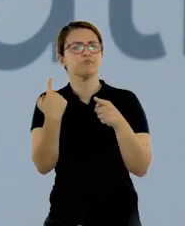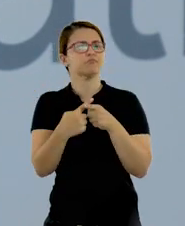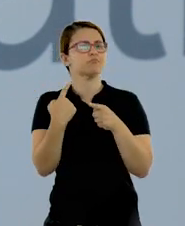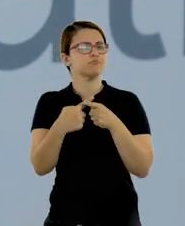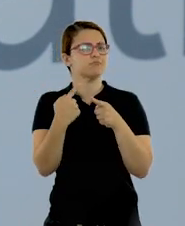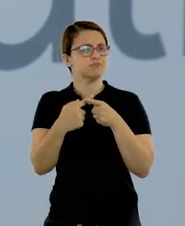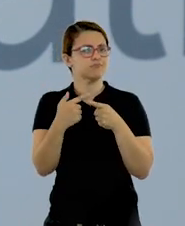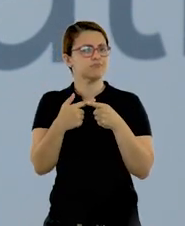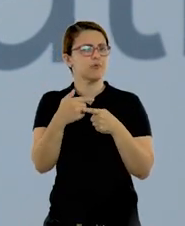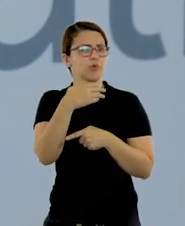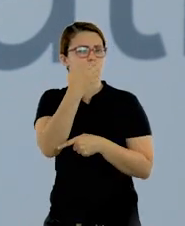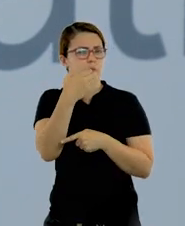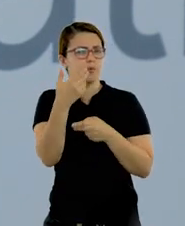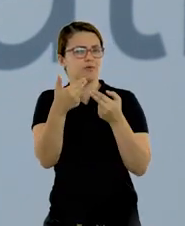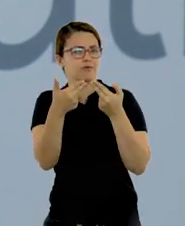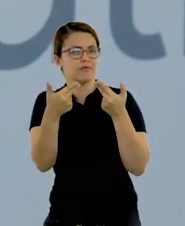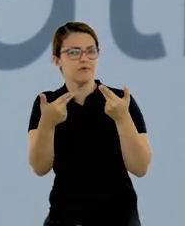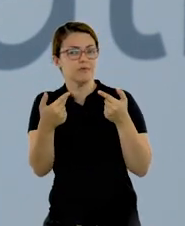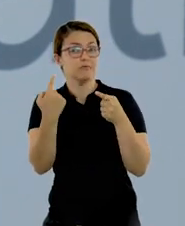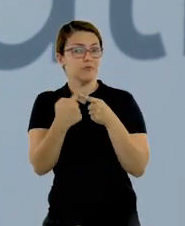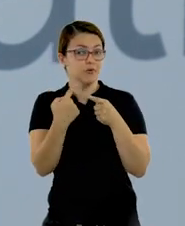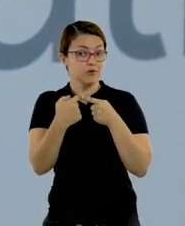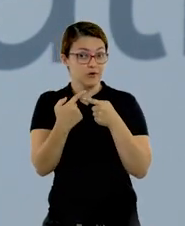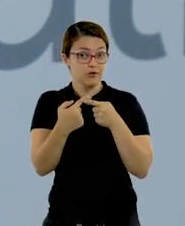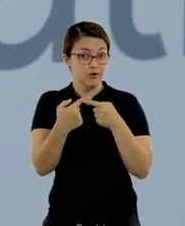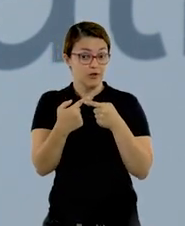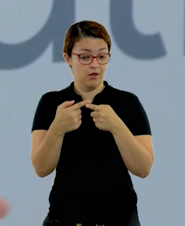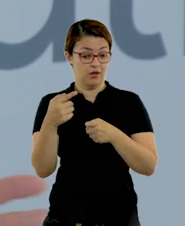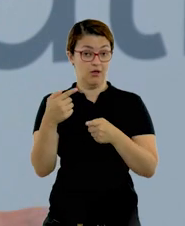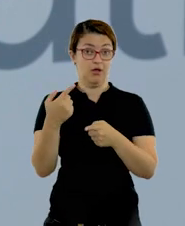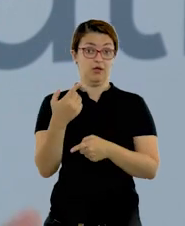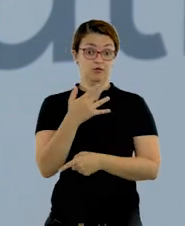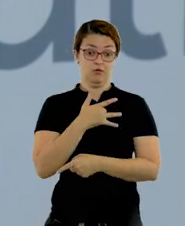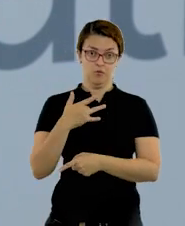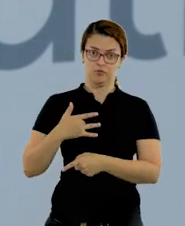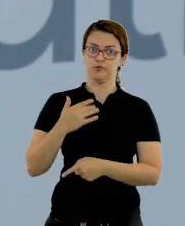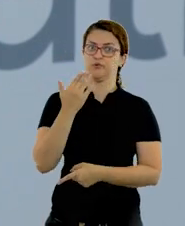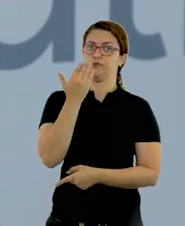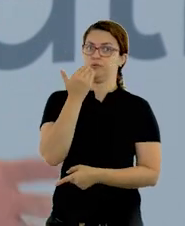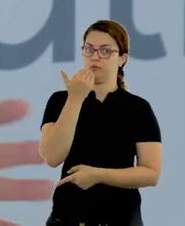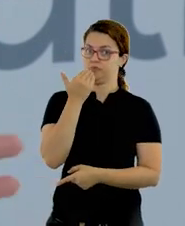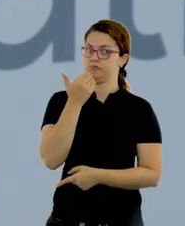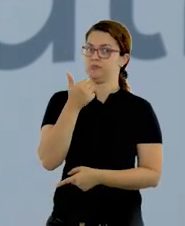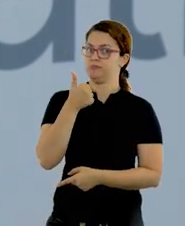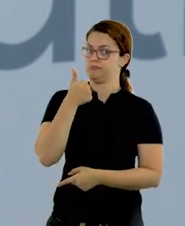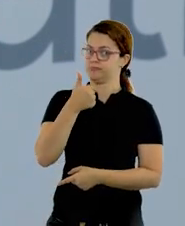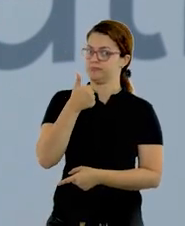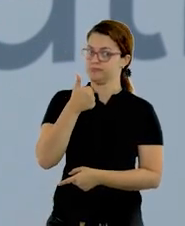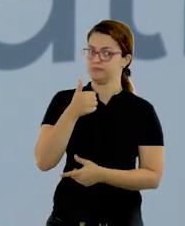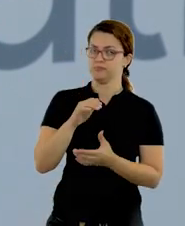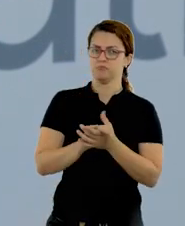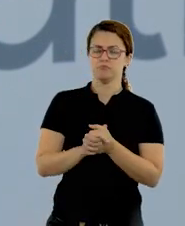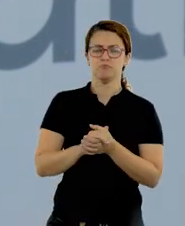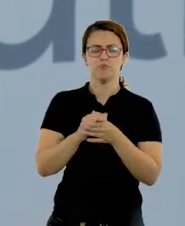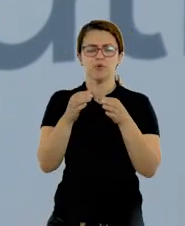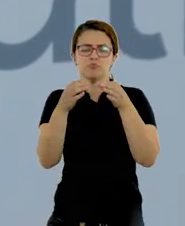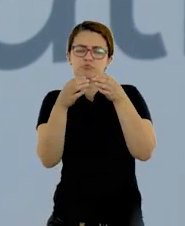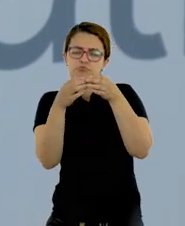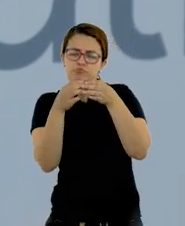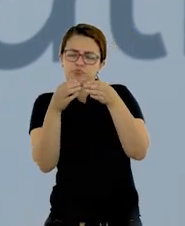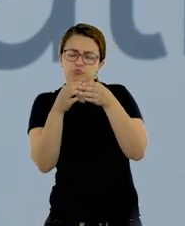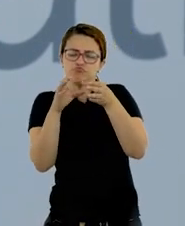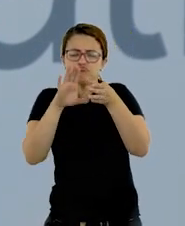frutas? Porque as frutas, além de serem alimentos saudáveis, elas contêm formas, texturas e